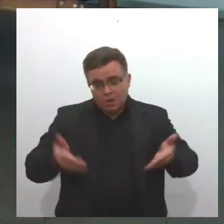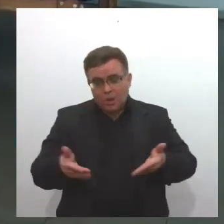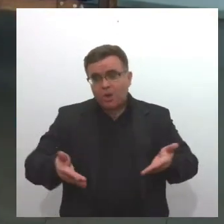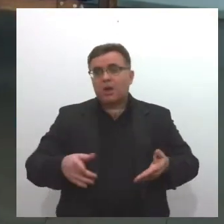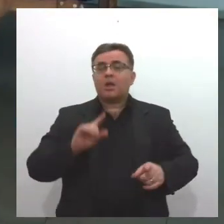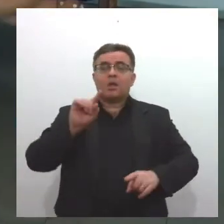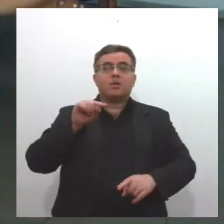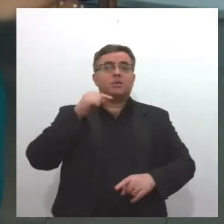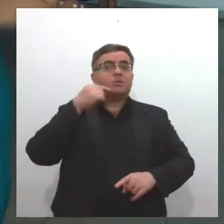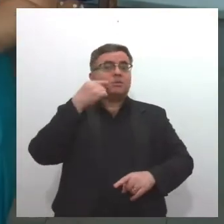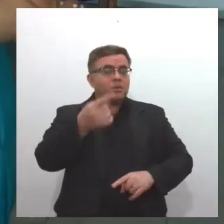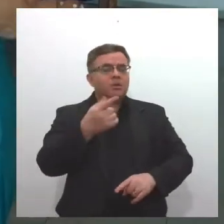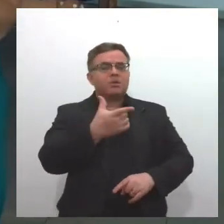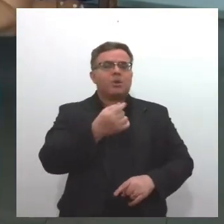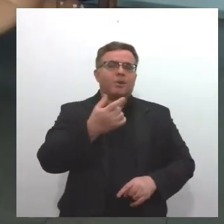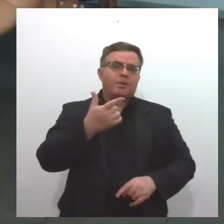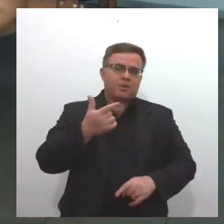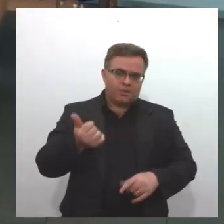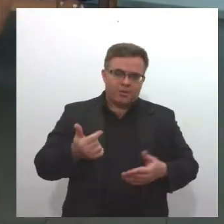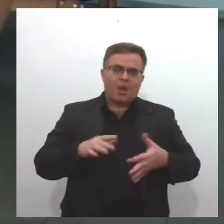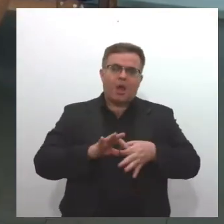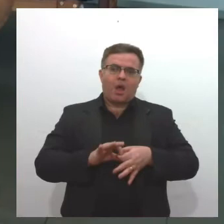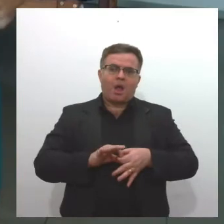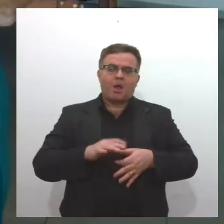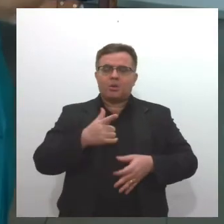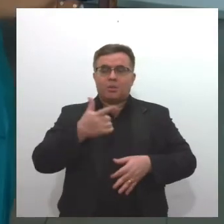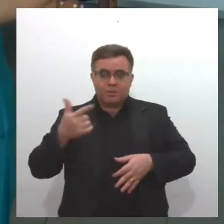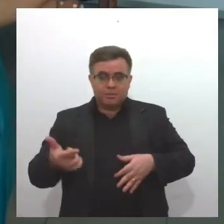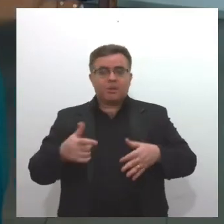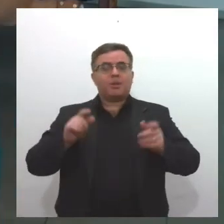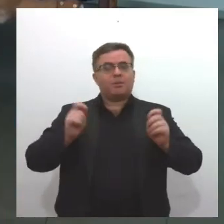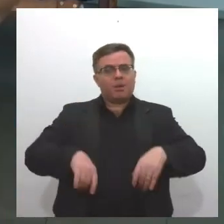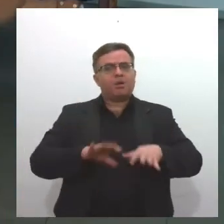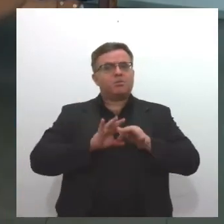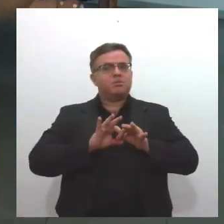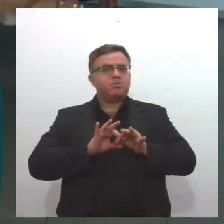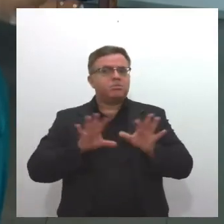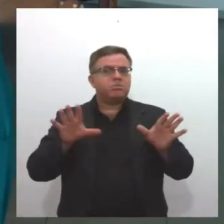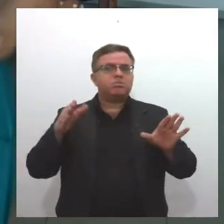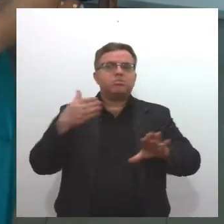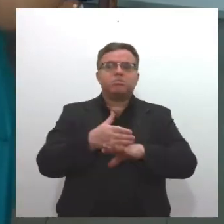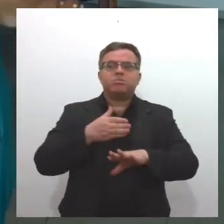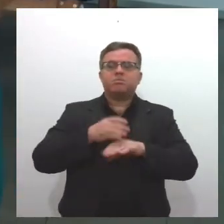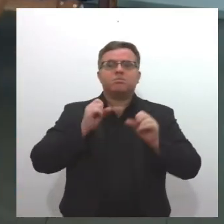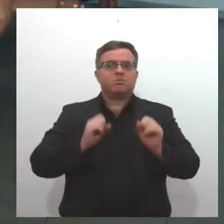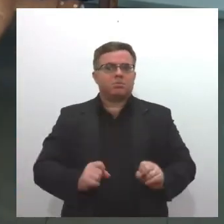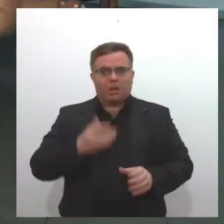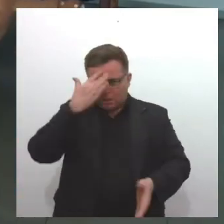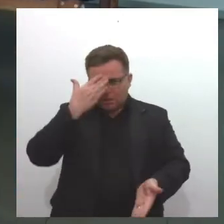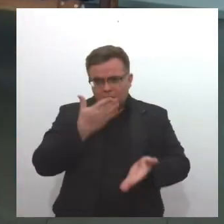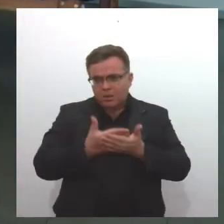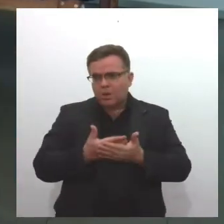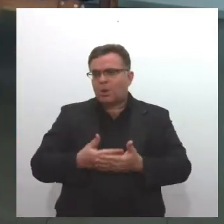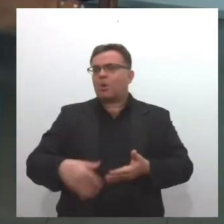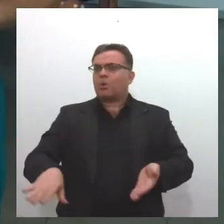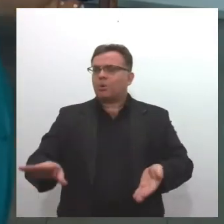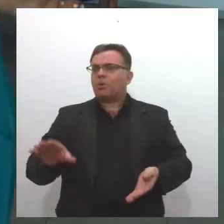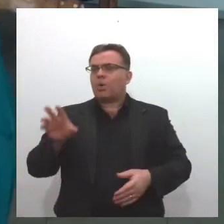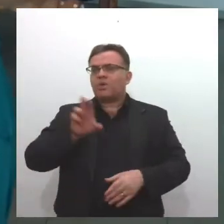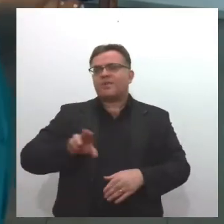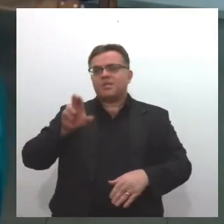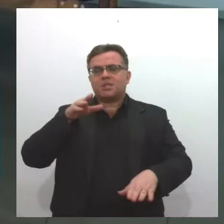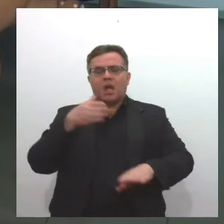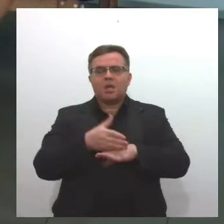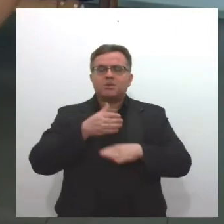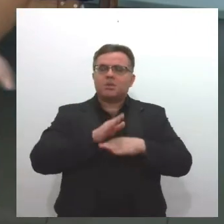abre, a Nassau abre as suas portas para toda a comunidade, para se aproximar. A gente acredita numa universidade inserida no seu ambiente.